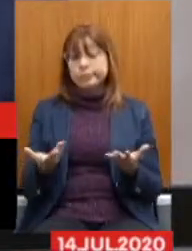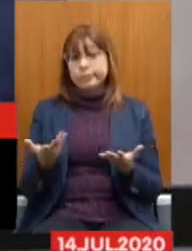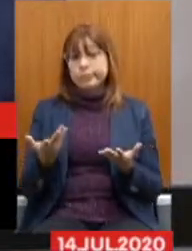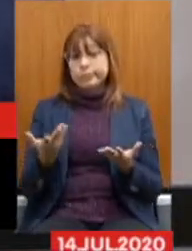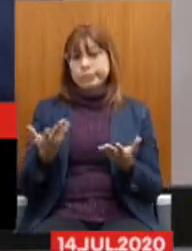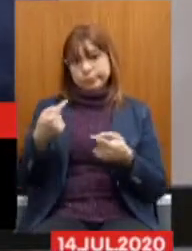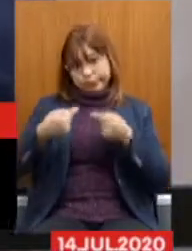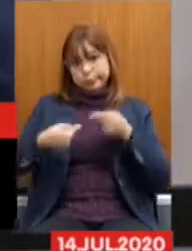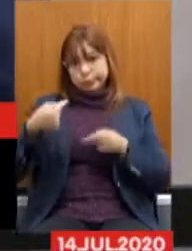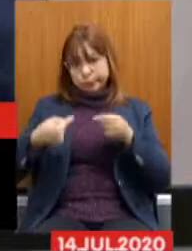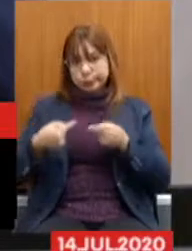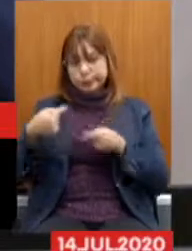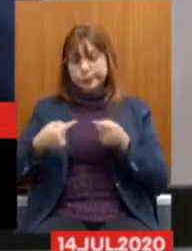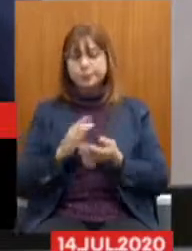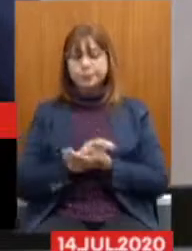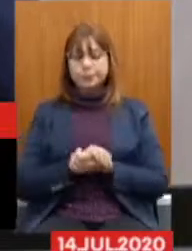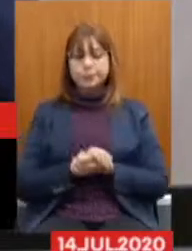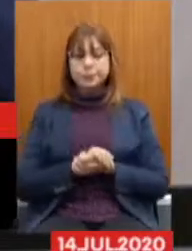discussão.